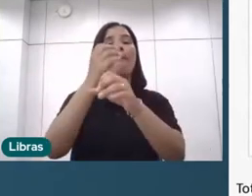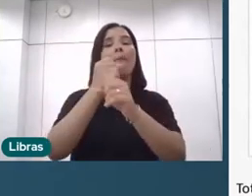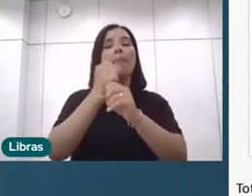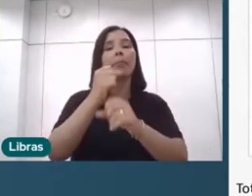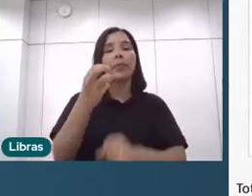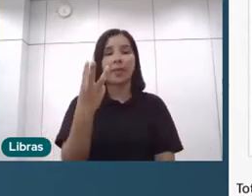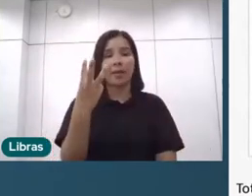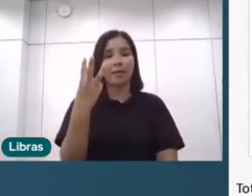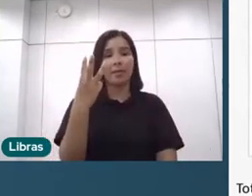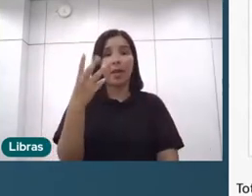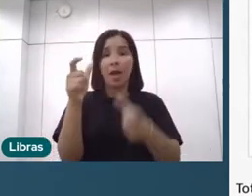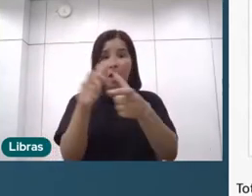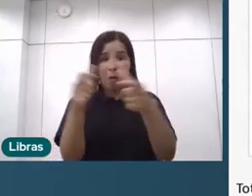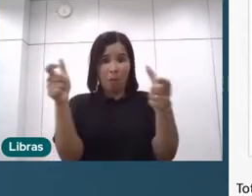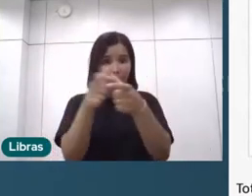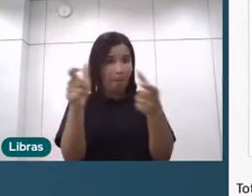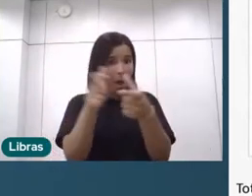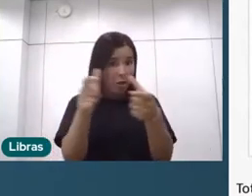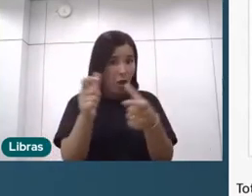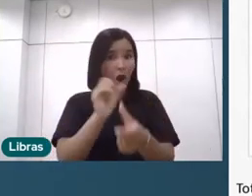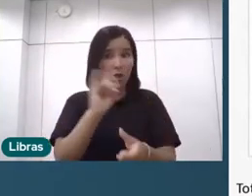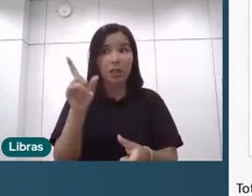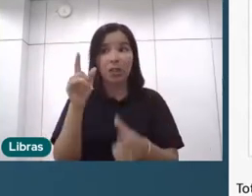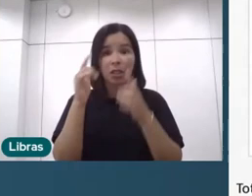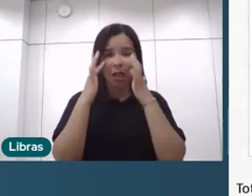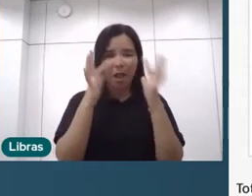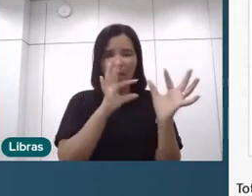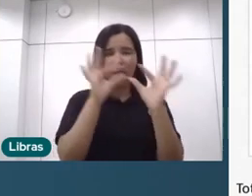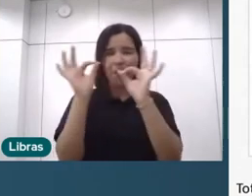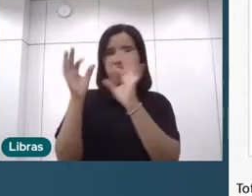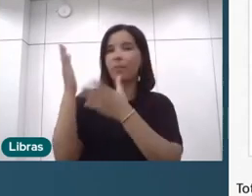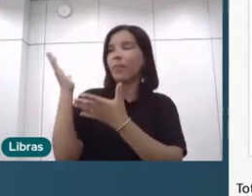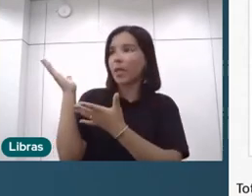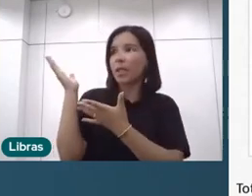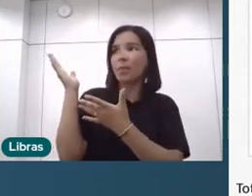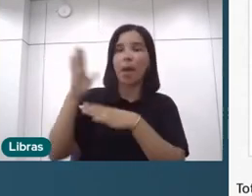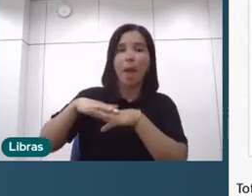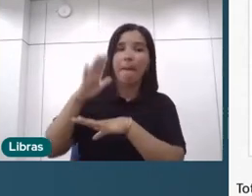3, né? Se a gente for olhar, o nível 3 é o maior quantitativo,